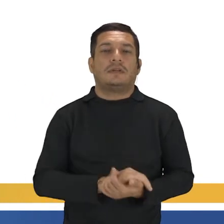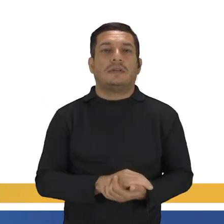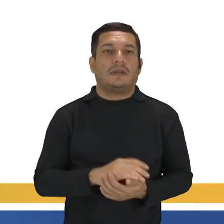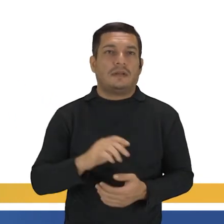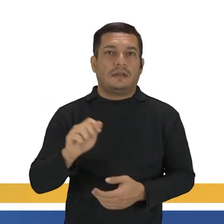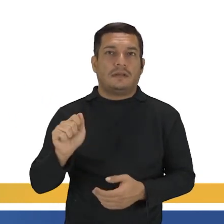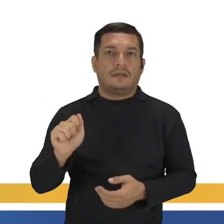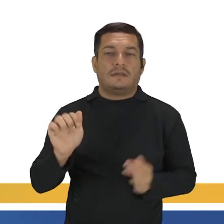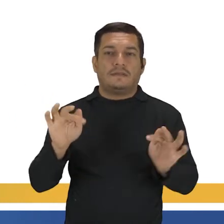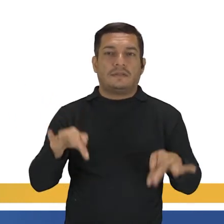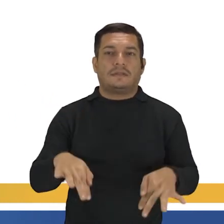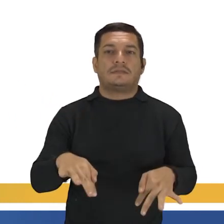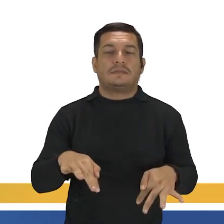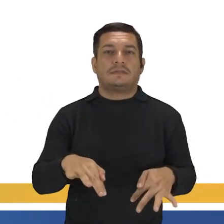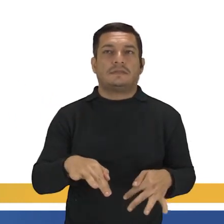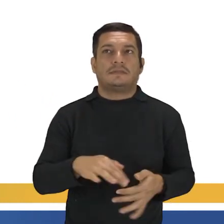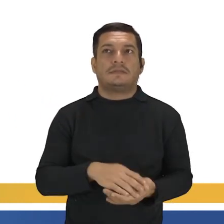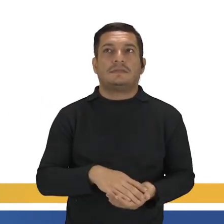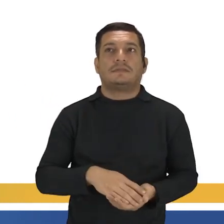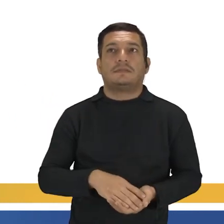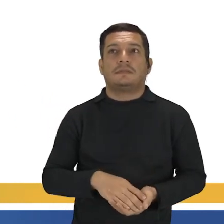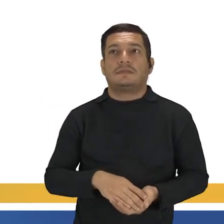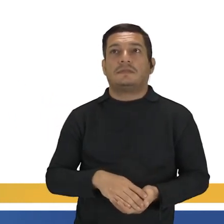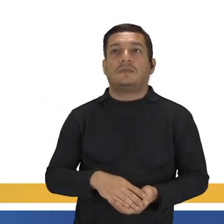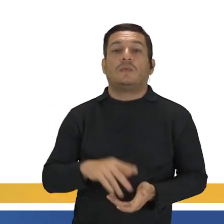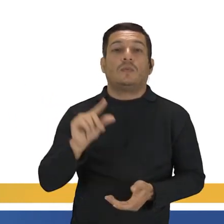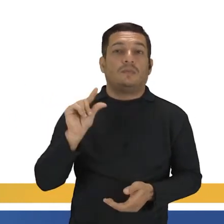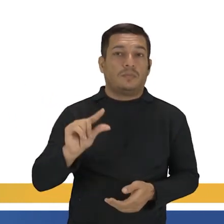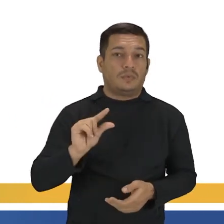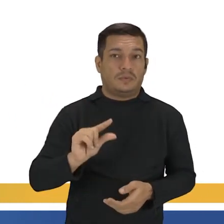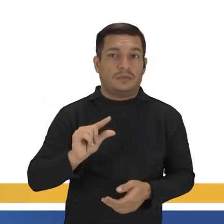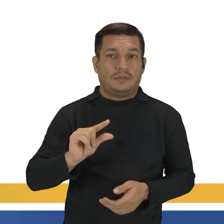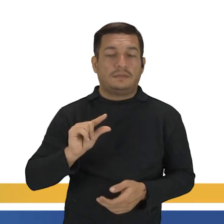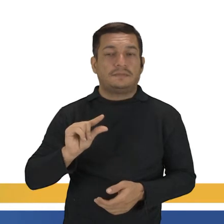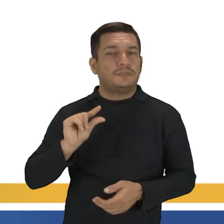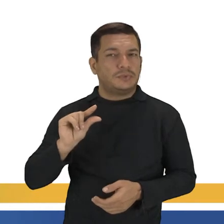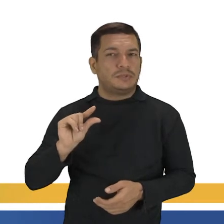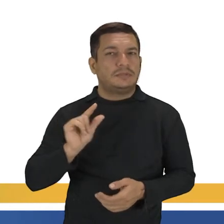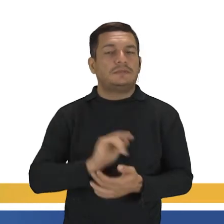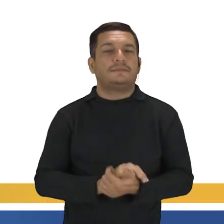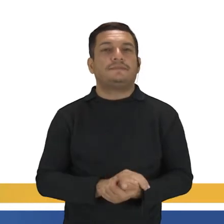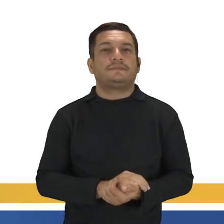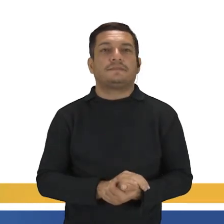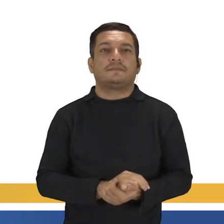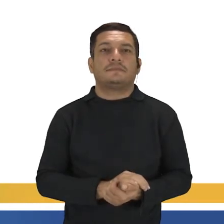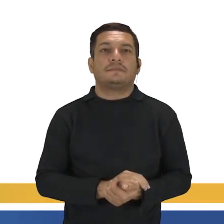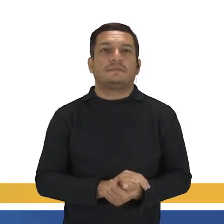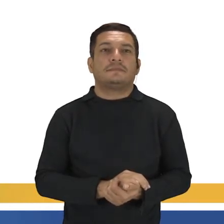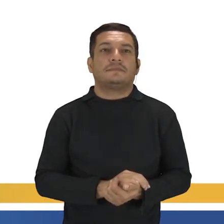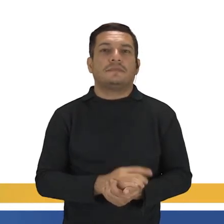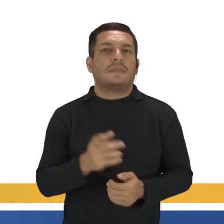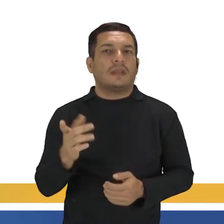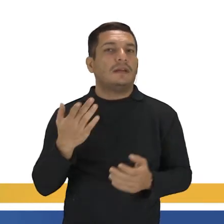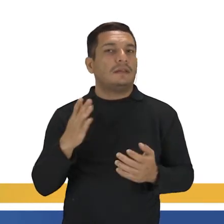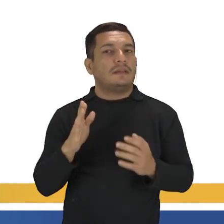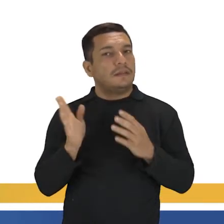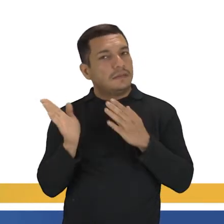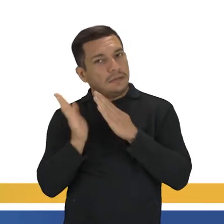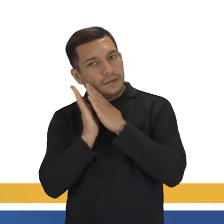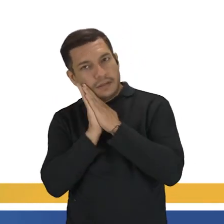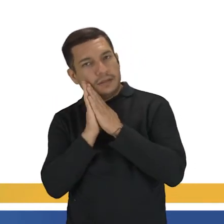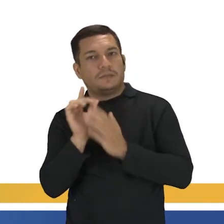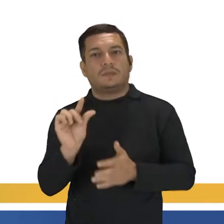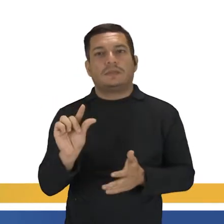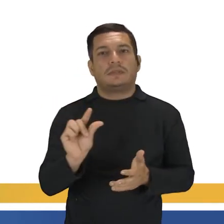letra A, o finalzinho. Little bit é um pouco, um pouquinho. Então, deita um pouquinho. Lay